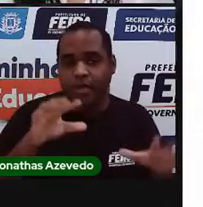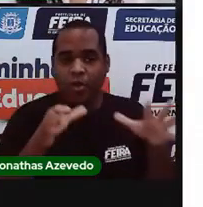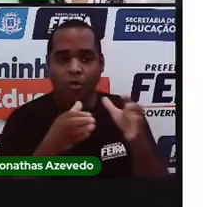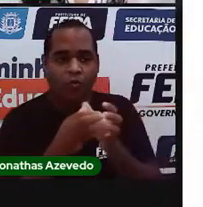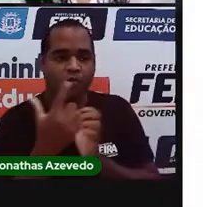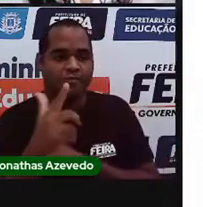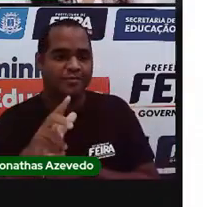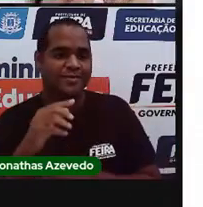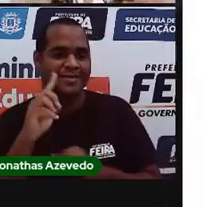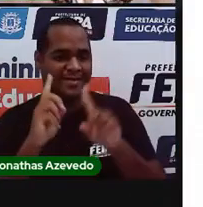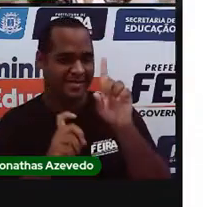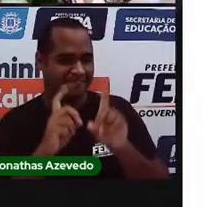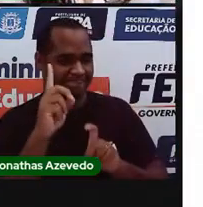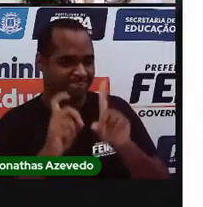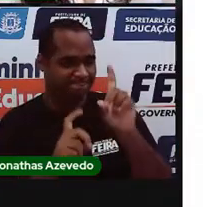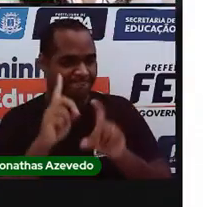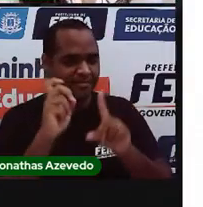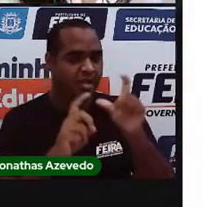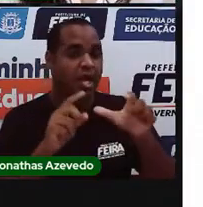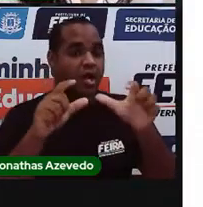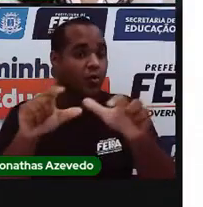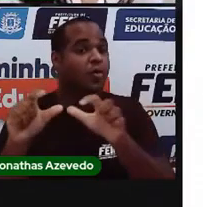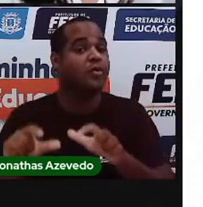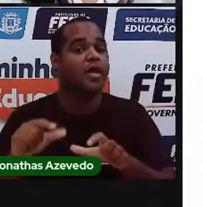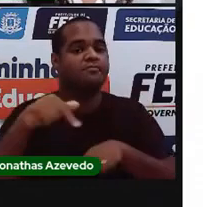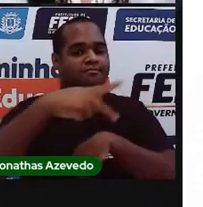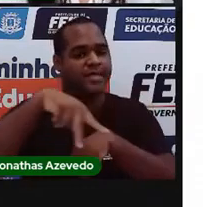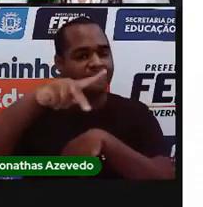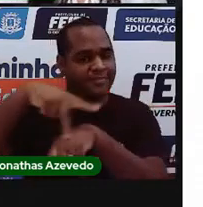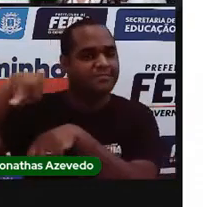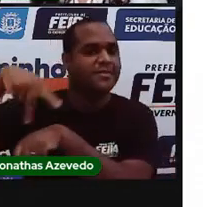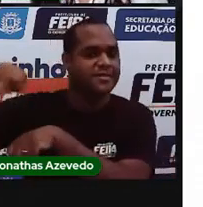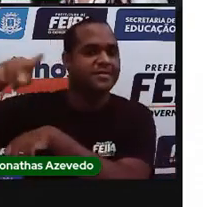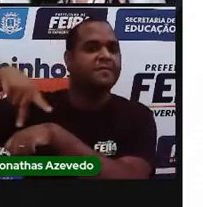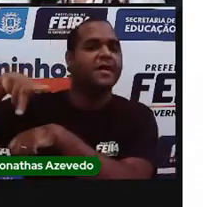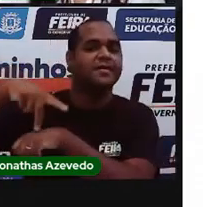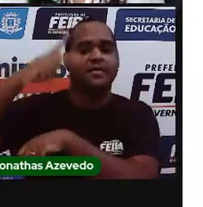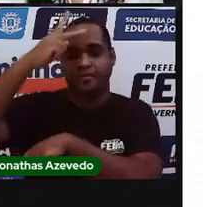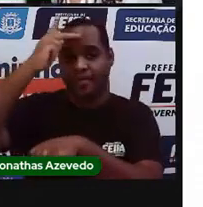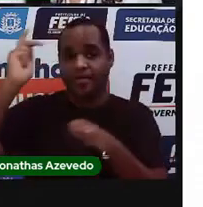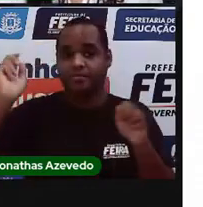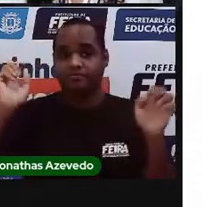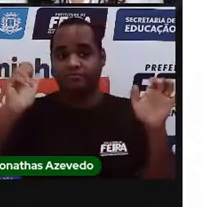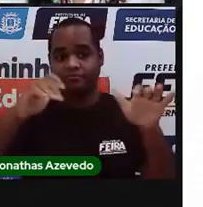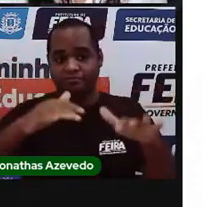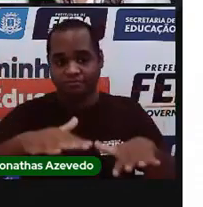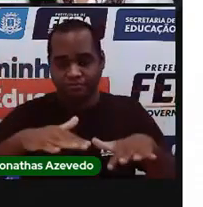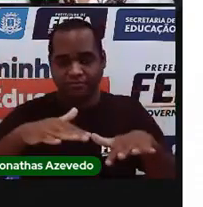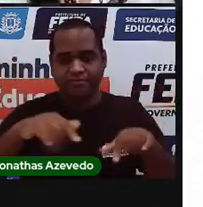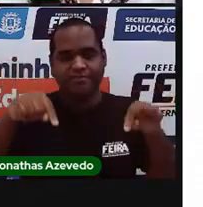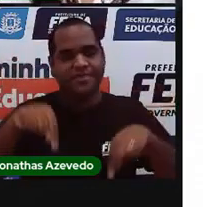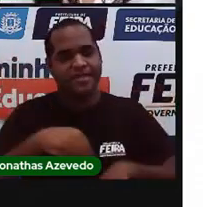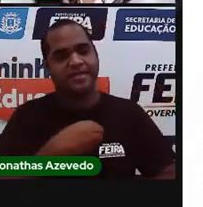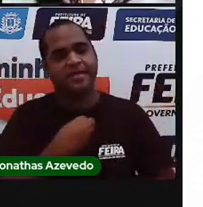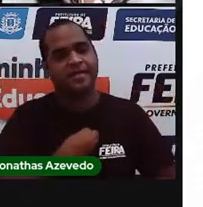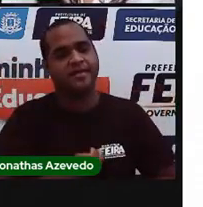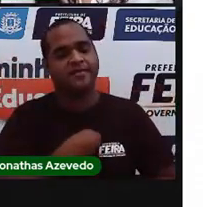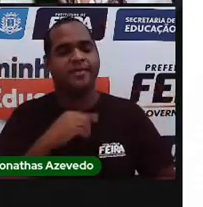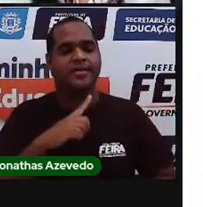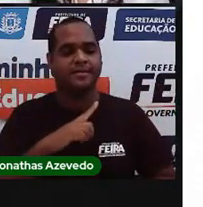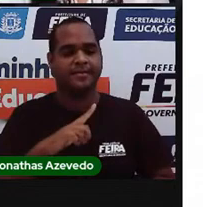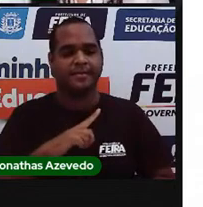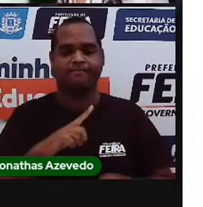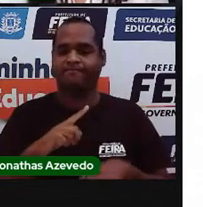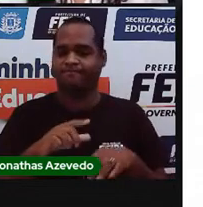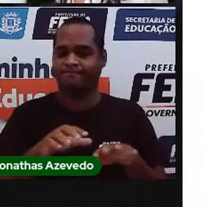chilenas de todo lugar do país. Pessoas vêm morar aqui e constroem as suas